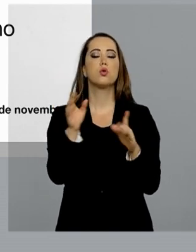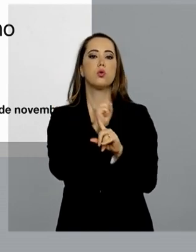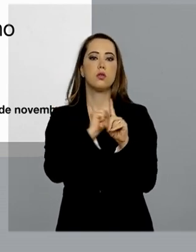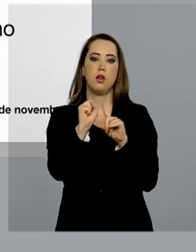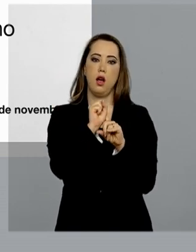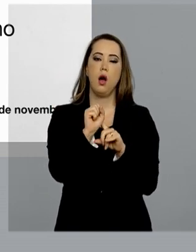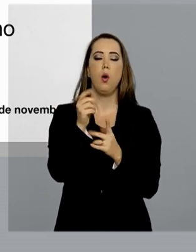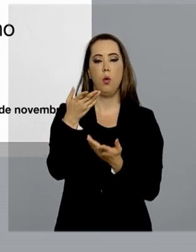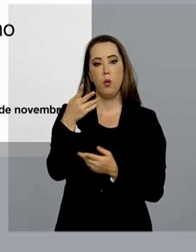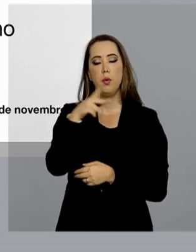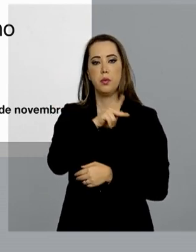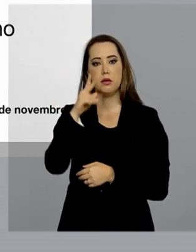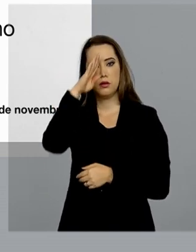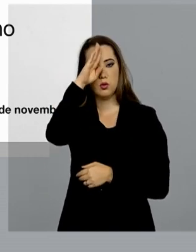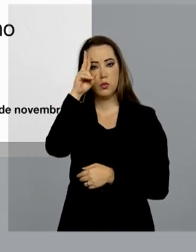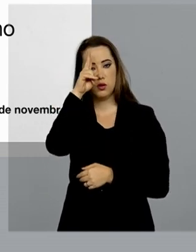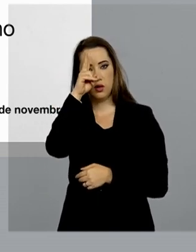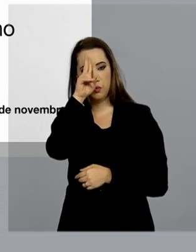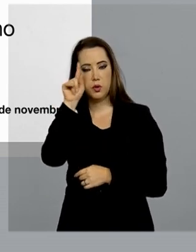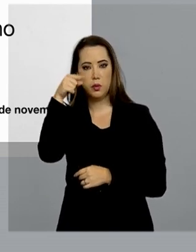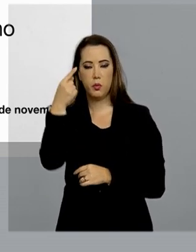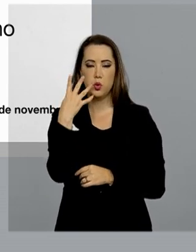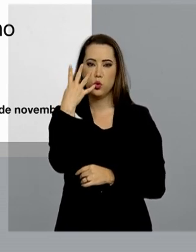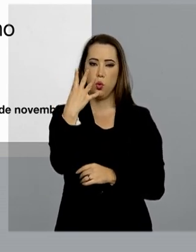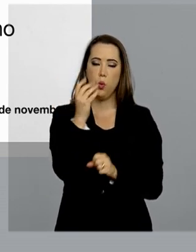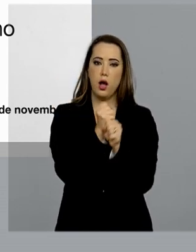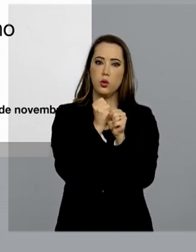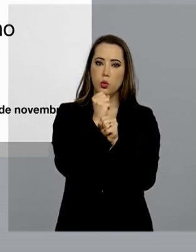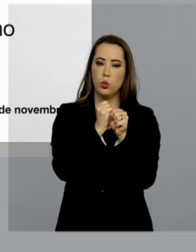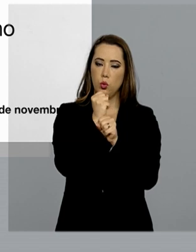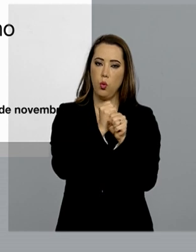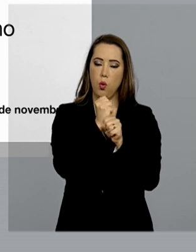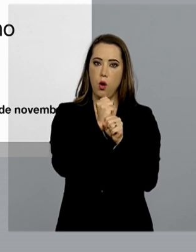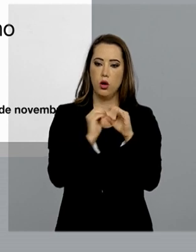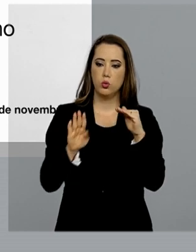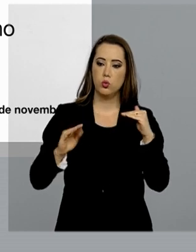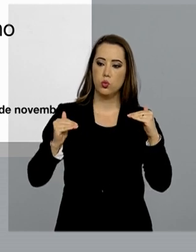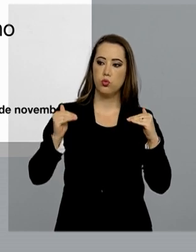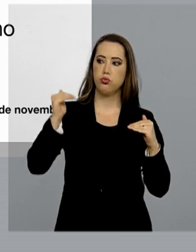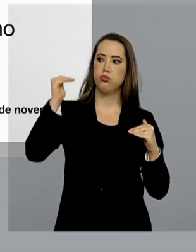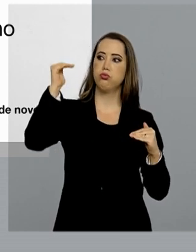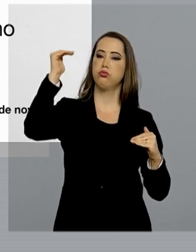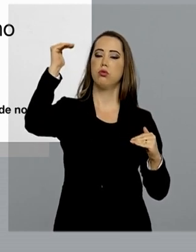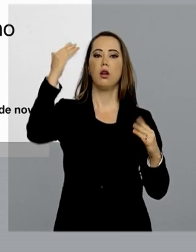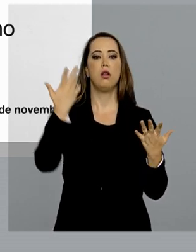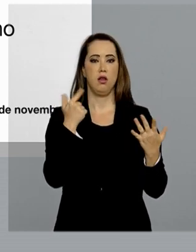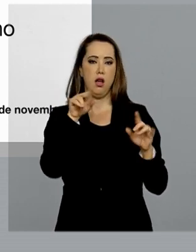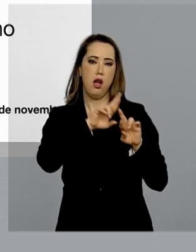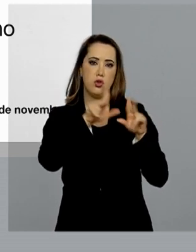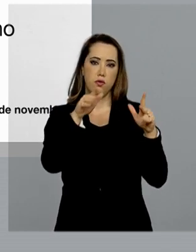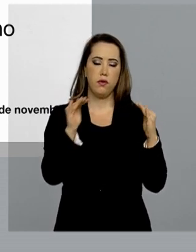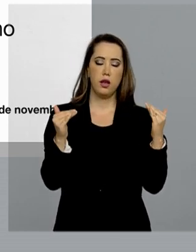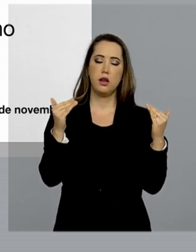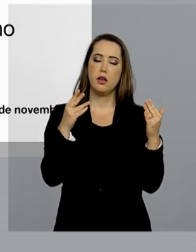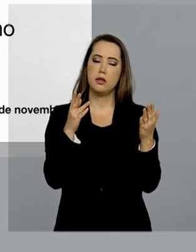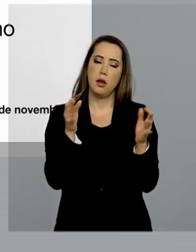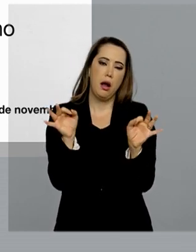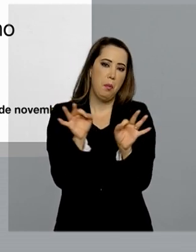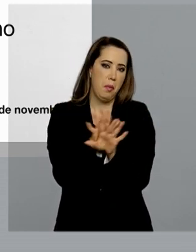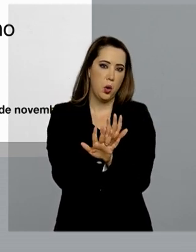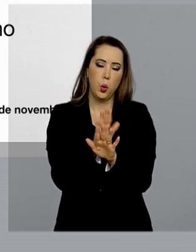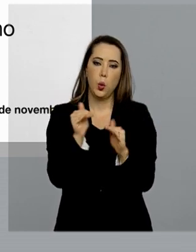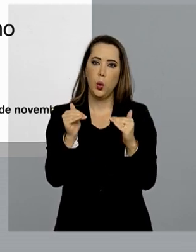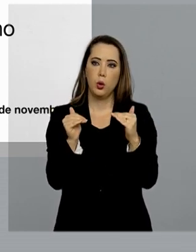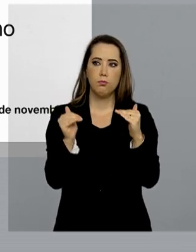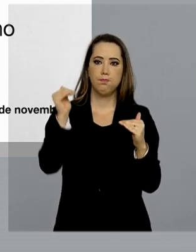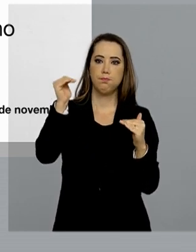lembrou que depois de quatro anos de elevação, a desigualdade salarial entre ricos e pobres parou de crescer no terceiro trimestre